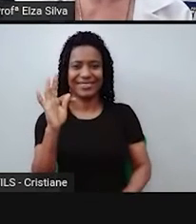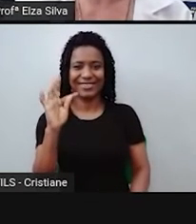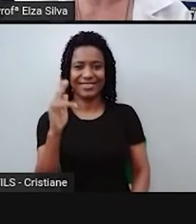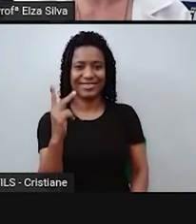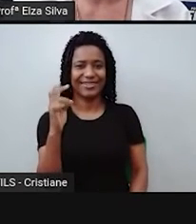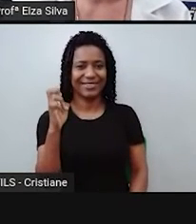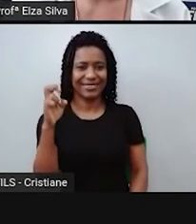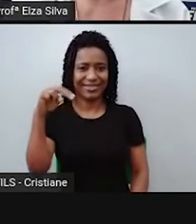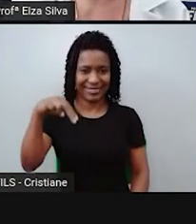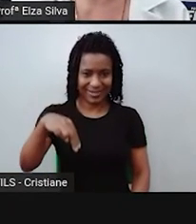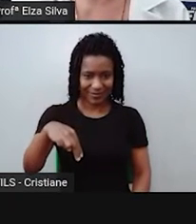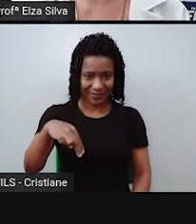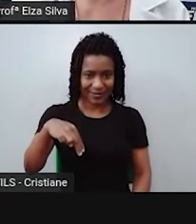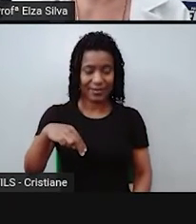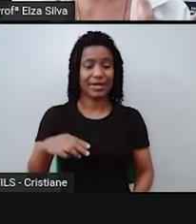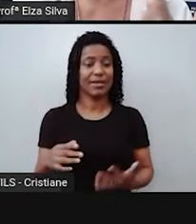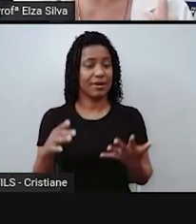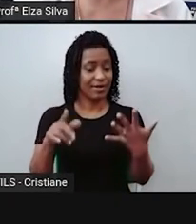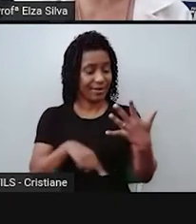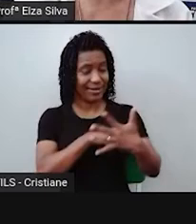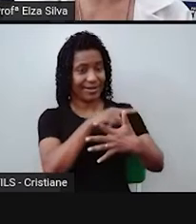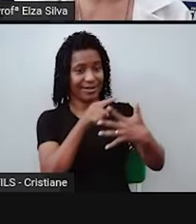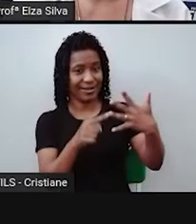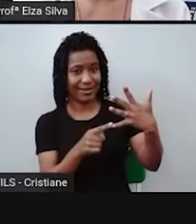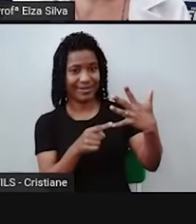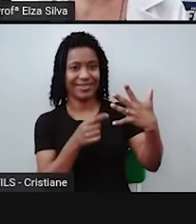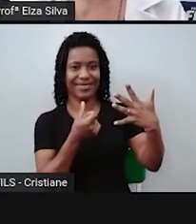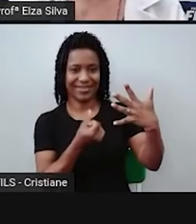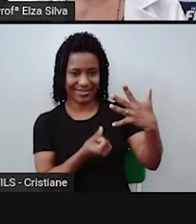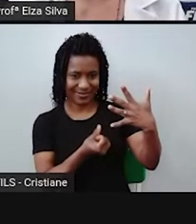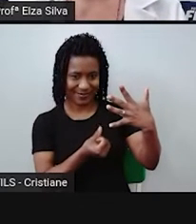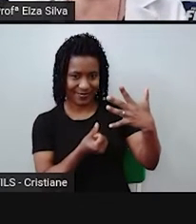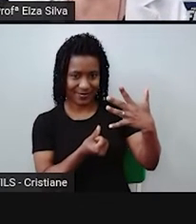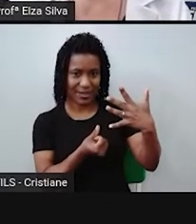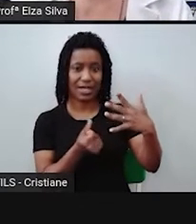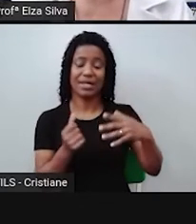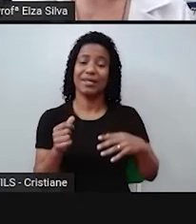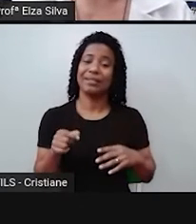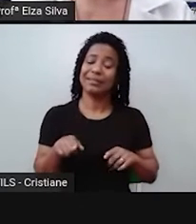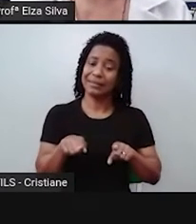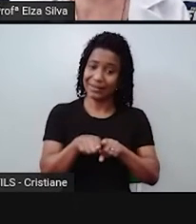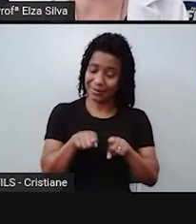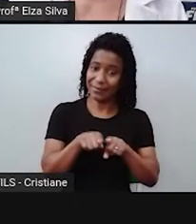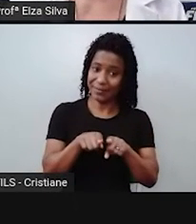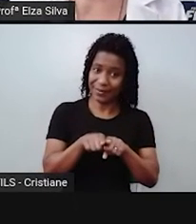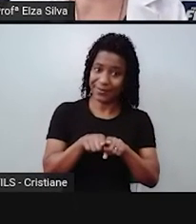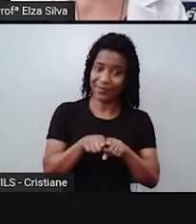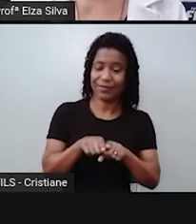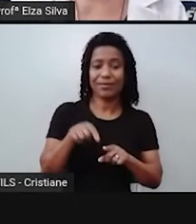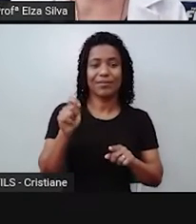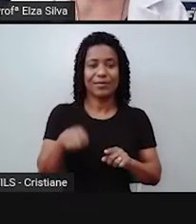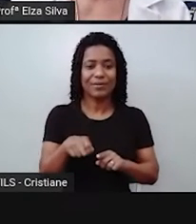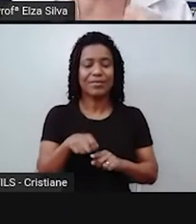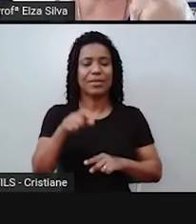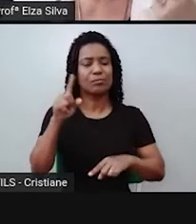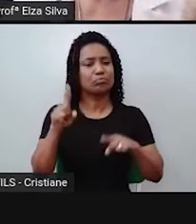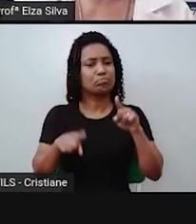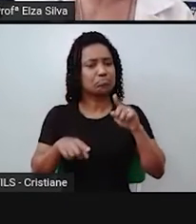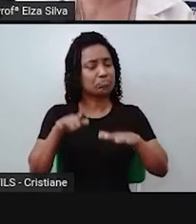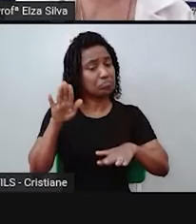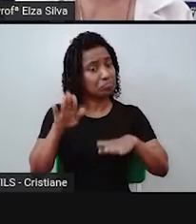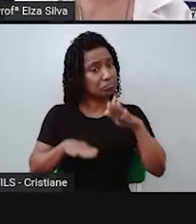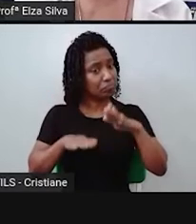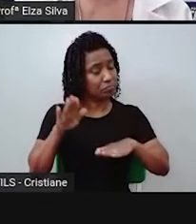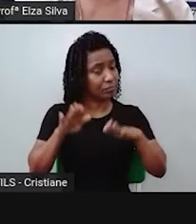para a aula de hoje, nós iremos ver condition, condição. Se na sua ideia você quer expressar uma